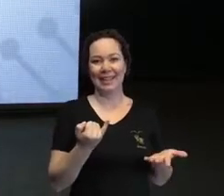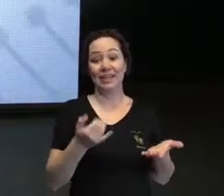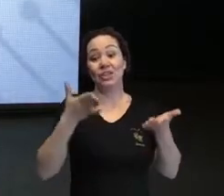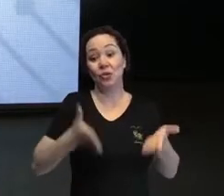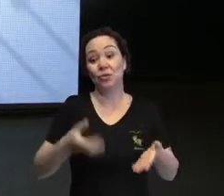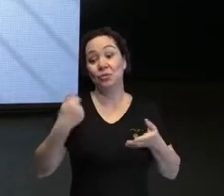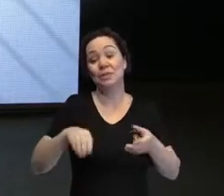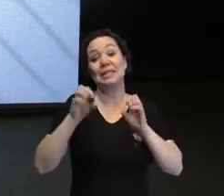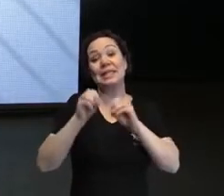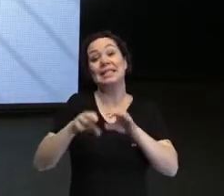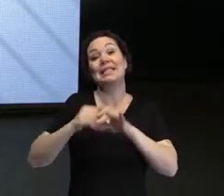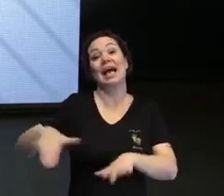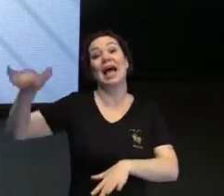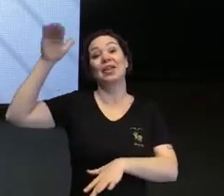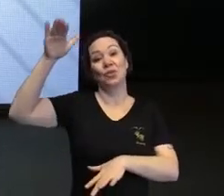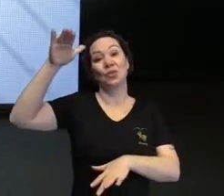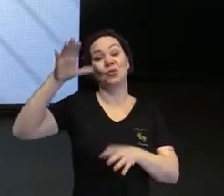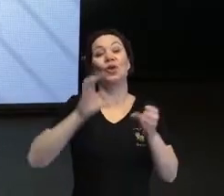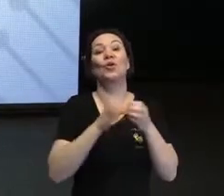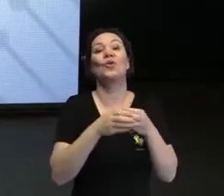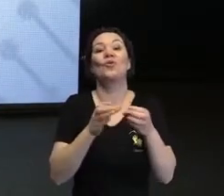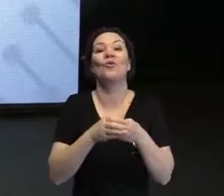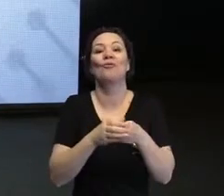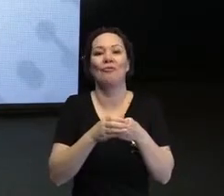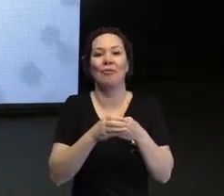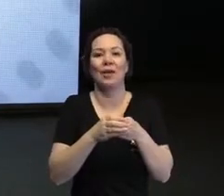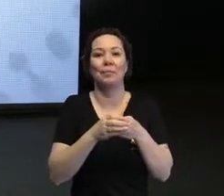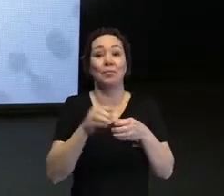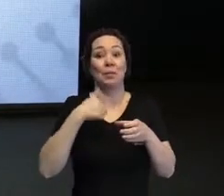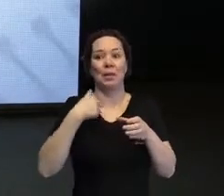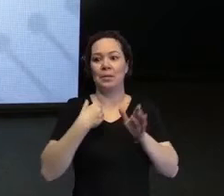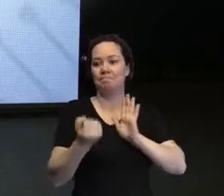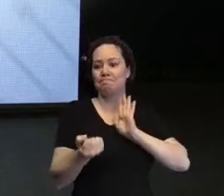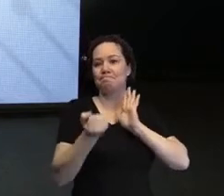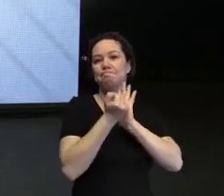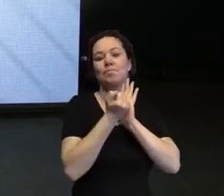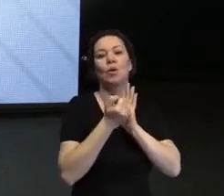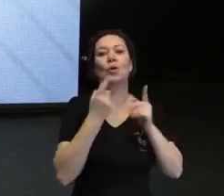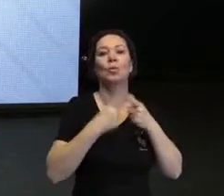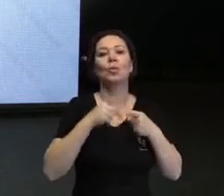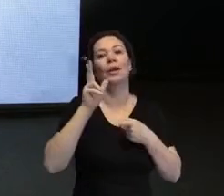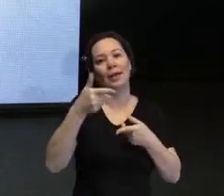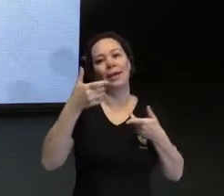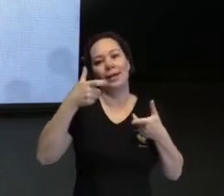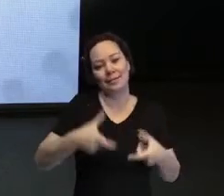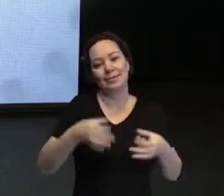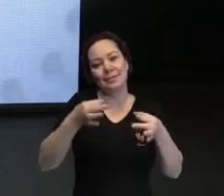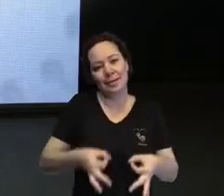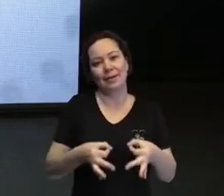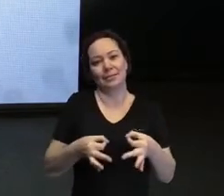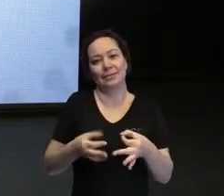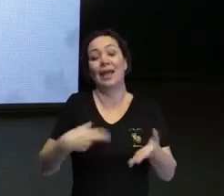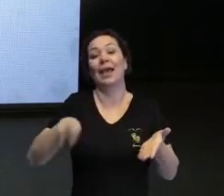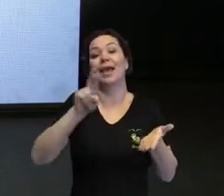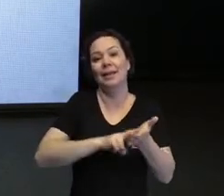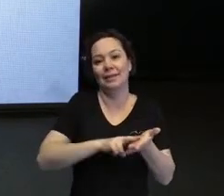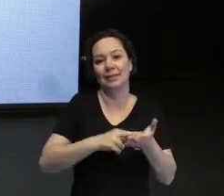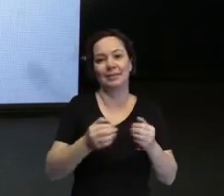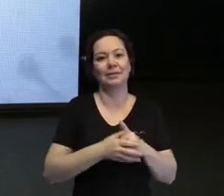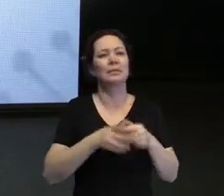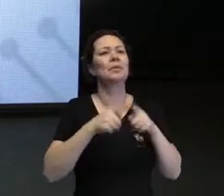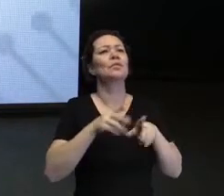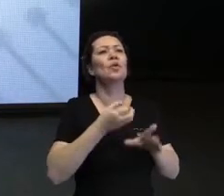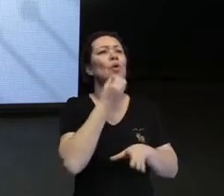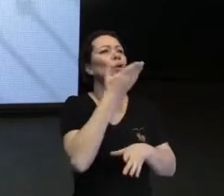conviver com pessoas com deficiência. Isso me marcou muito porque é uma grande realidade. E está aí a nossa responsabilidade, né? Total. Mas me conta como você